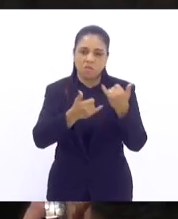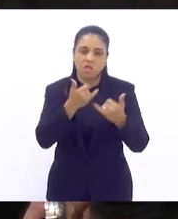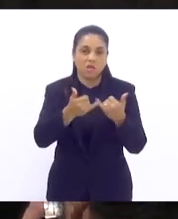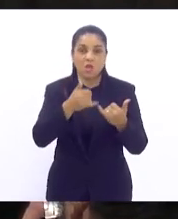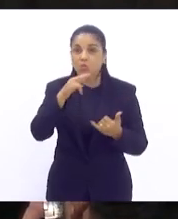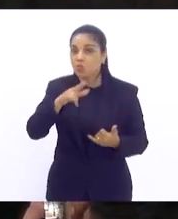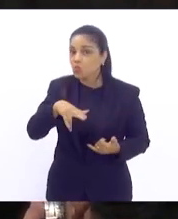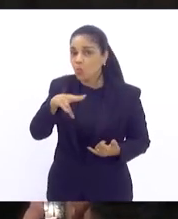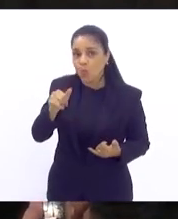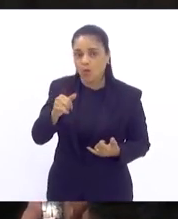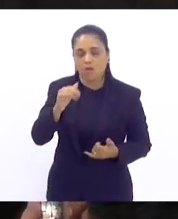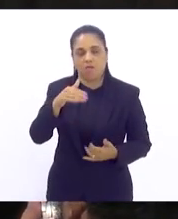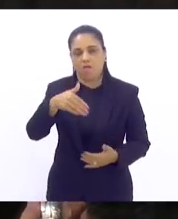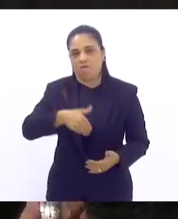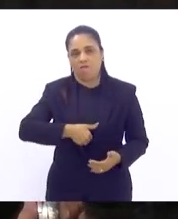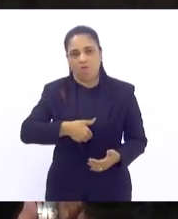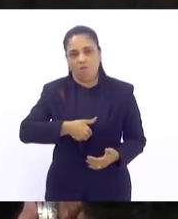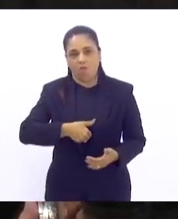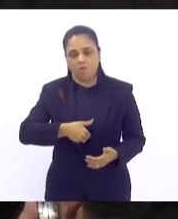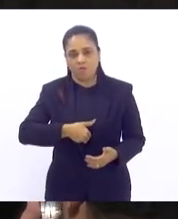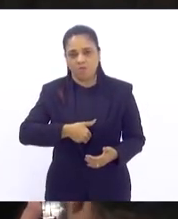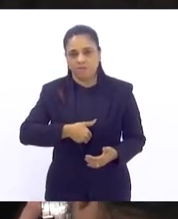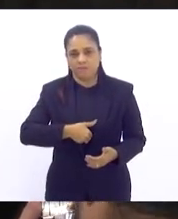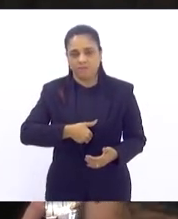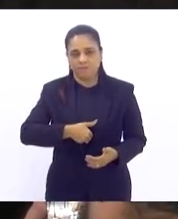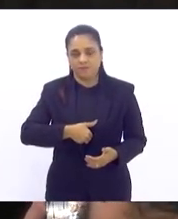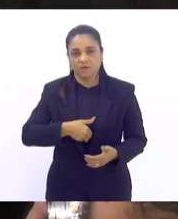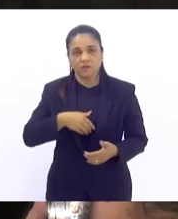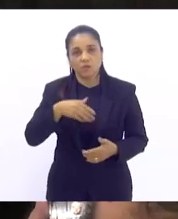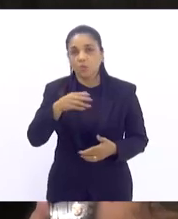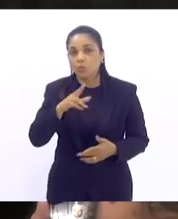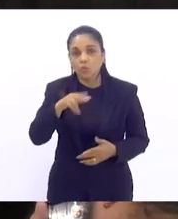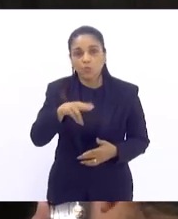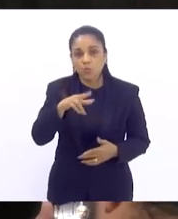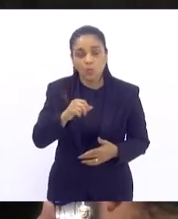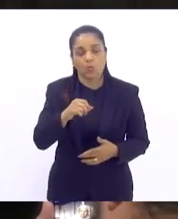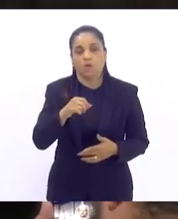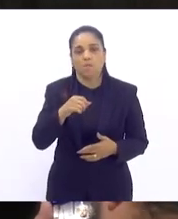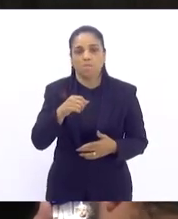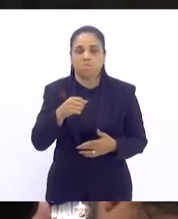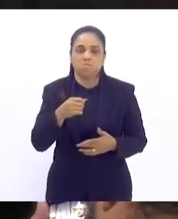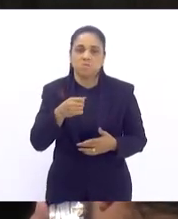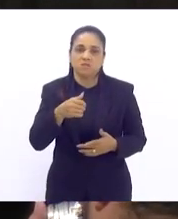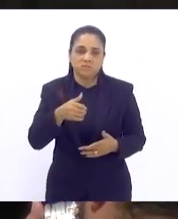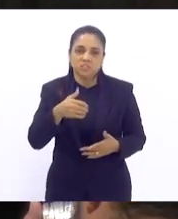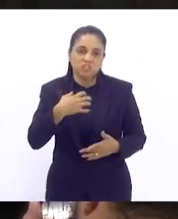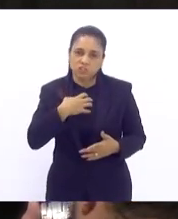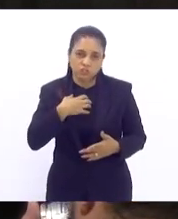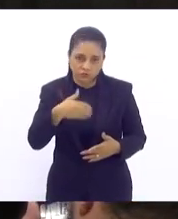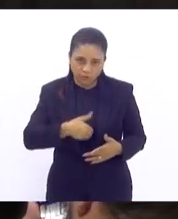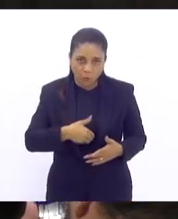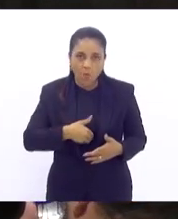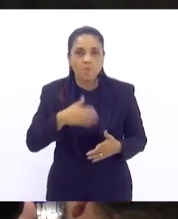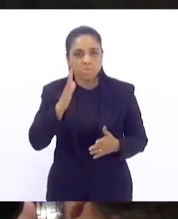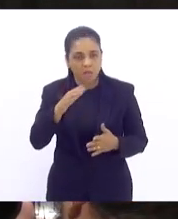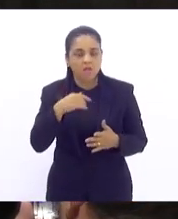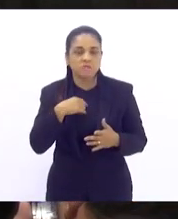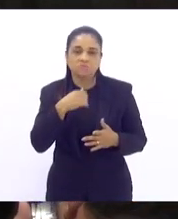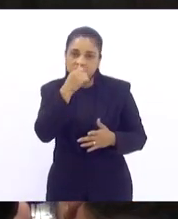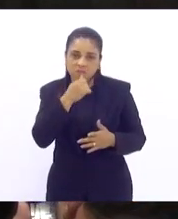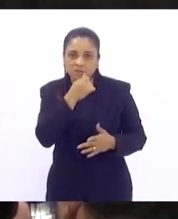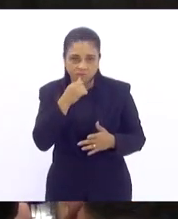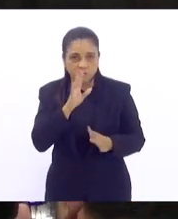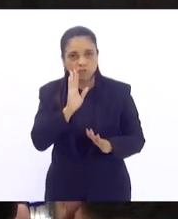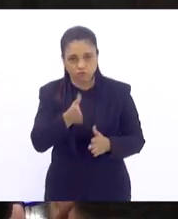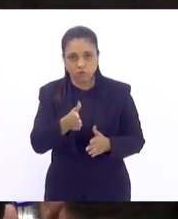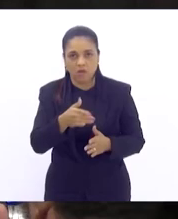é com a fome eu nunca passei fome mas já passei privações e não é bom e é por isso que eu